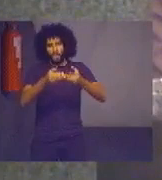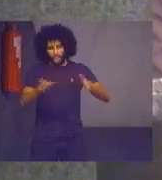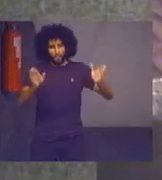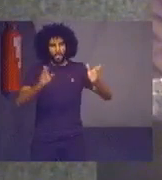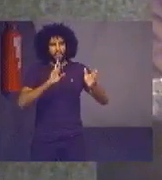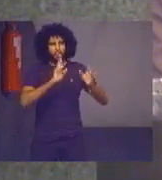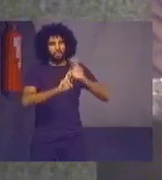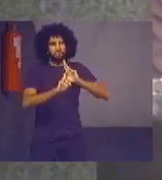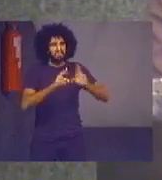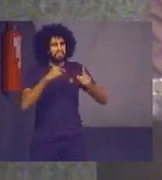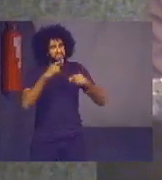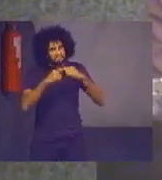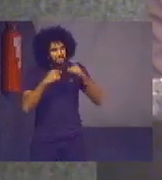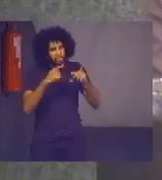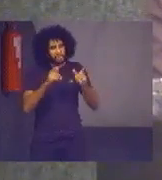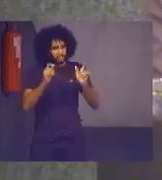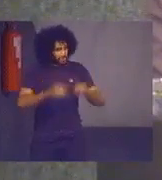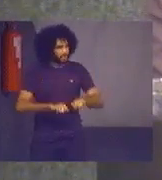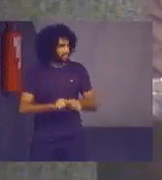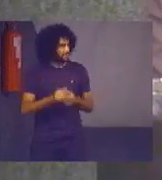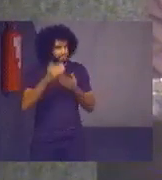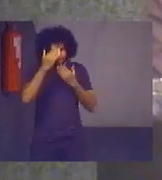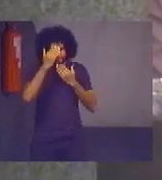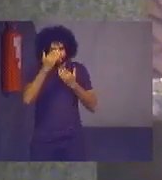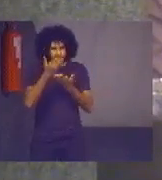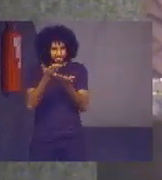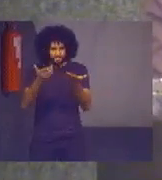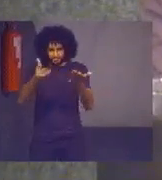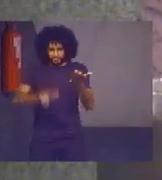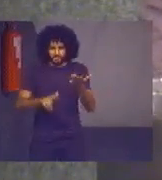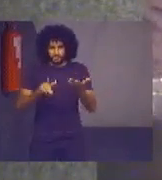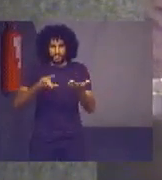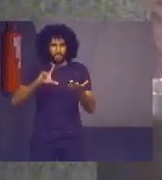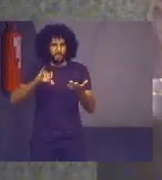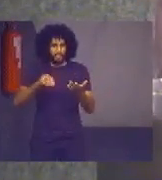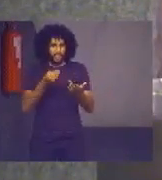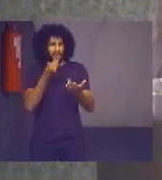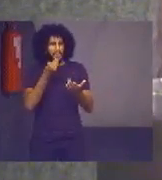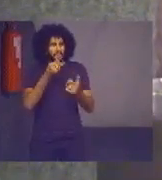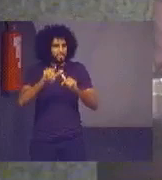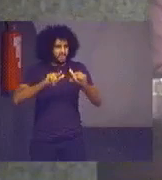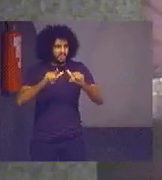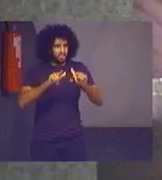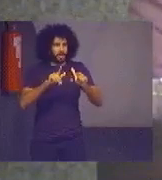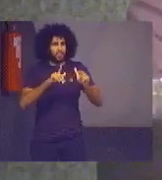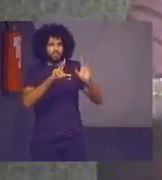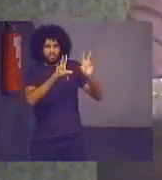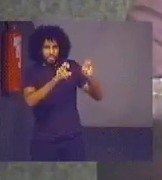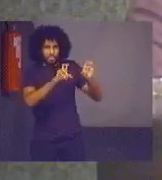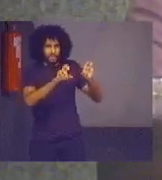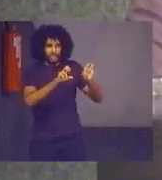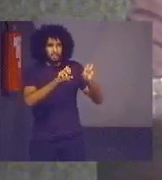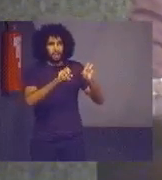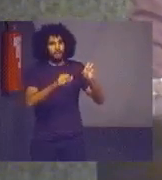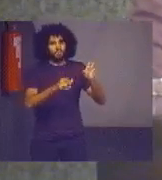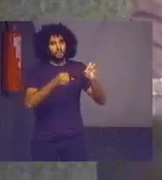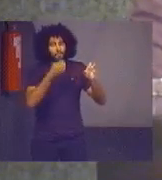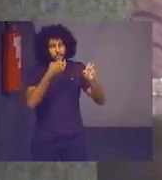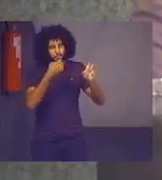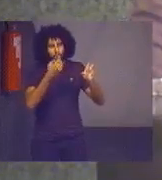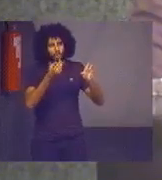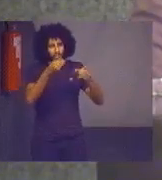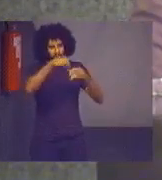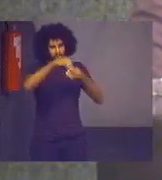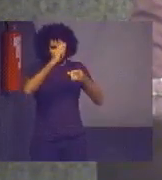responder qualquer tipo de pergunta. Agradecemos mais uma vez a oportunidade de trabalhar um tema tão caro para o país como os